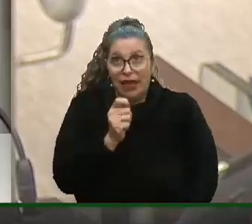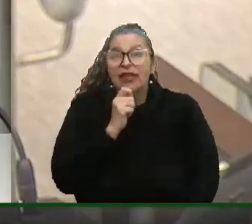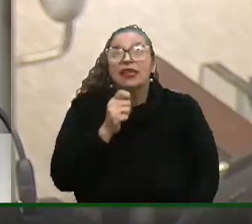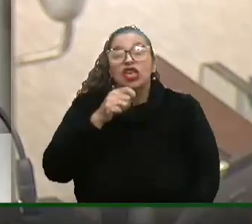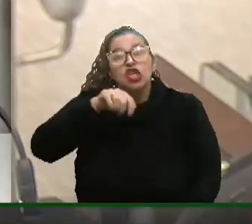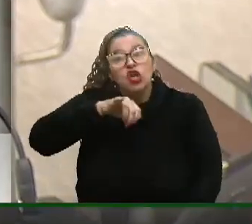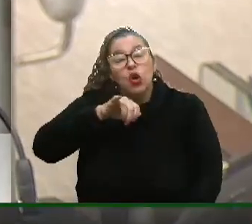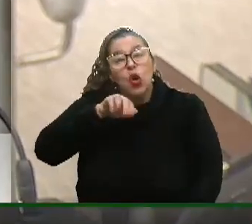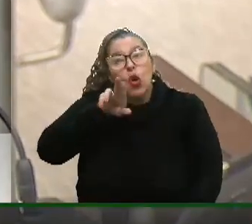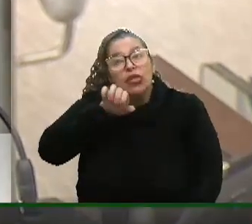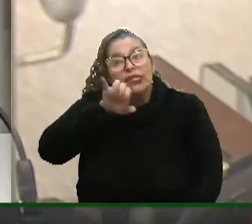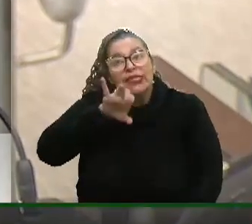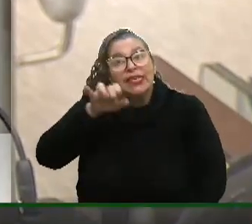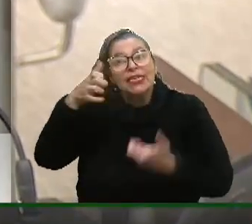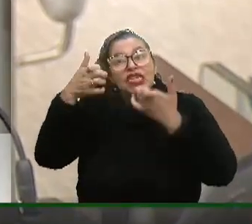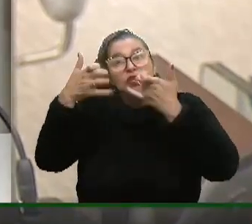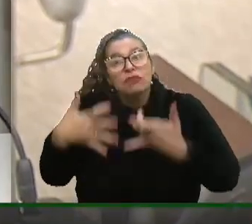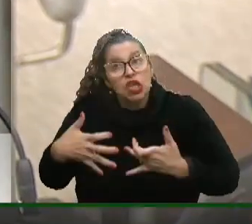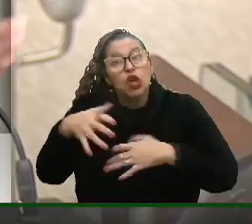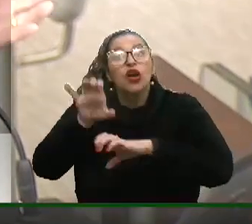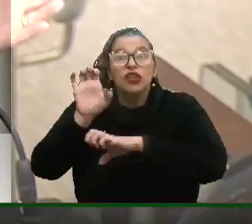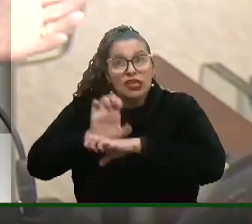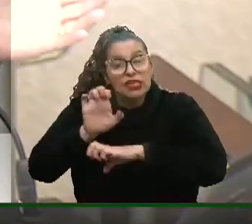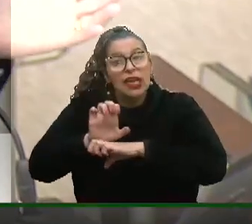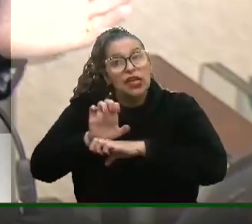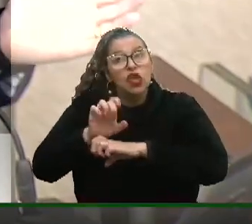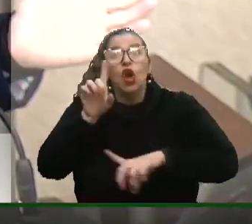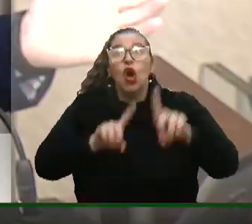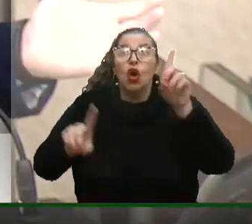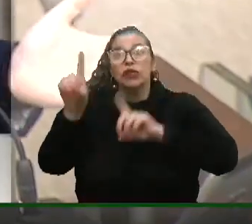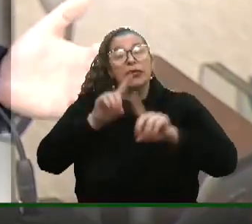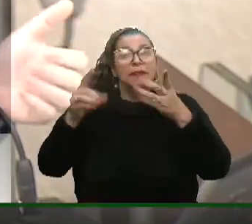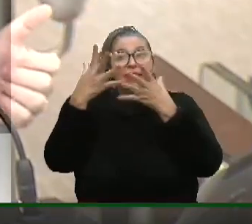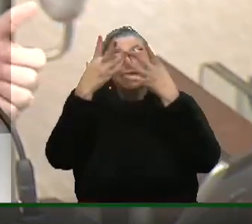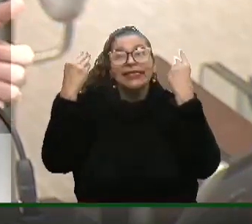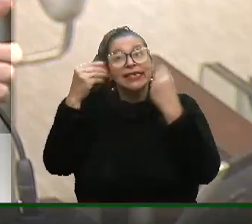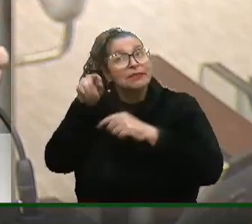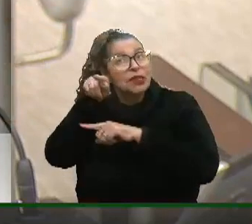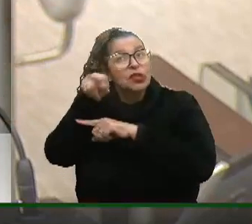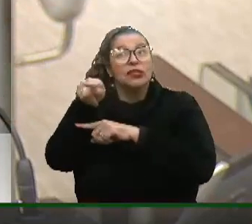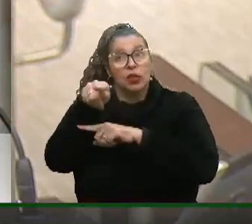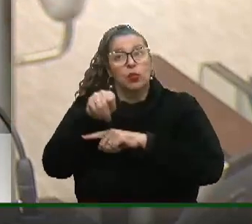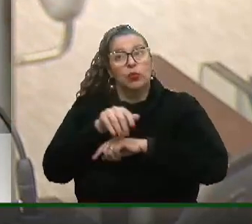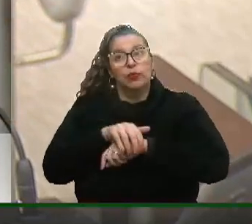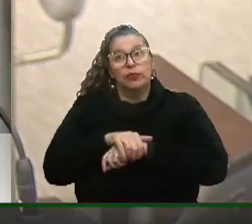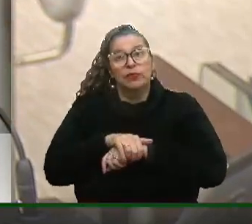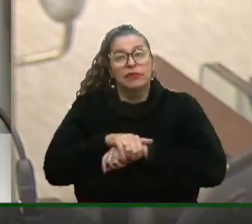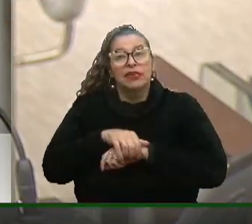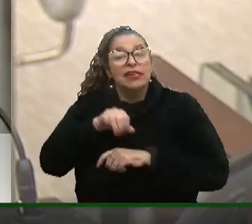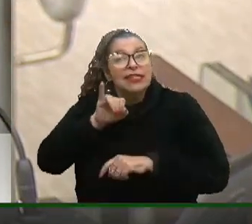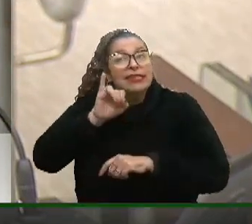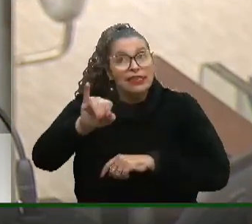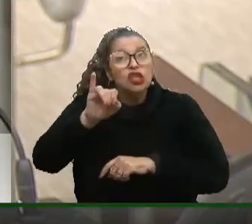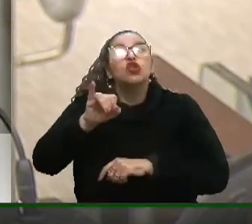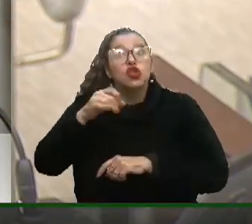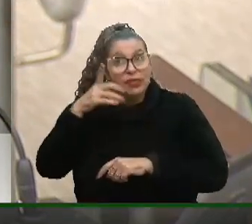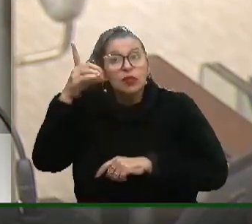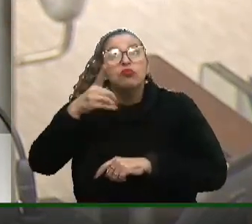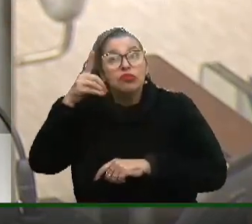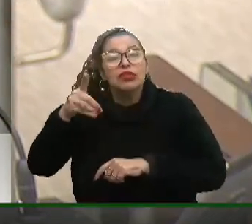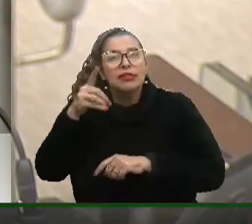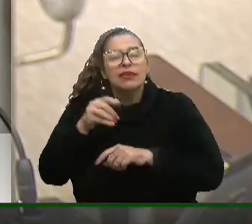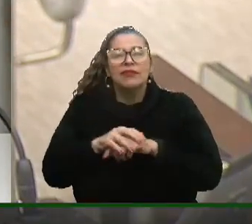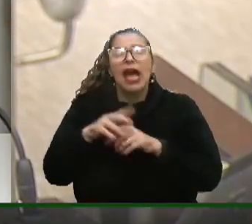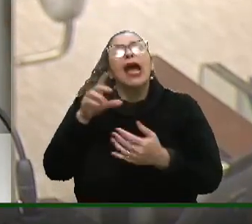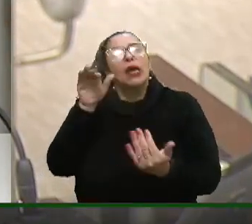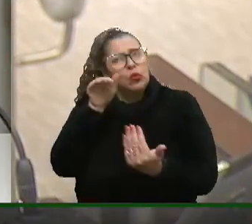Oliveira ilustrou ao Estado. Ou teria sido outro mero esquecimento, deputado? Se V. Exª se entende que foi um